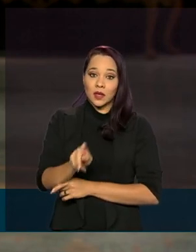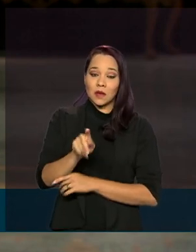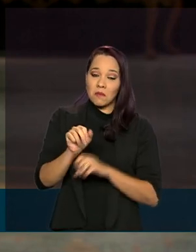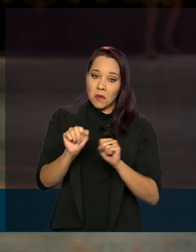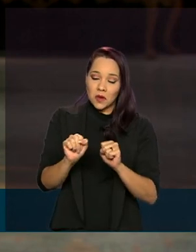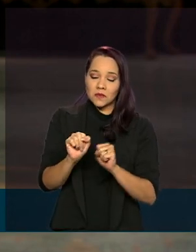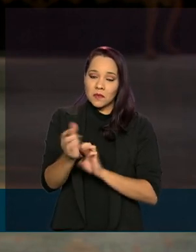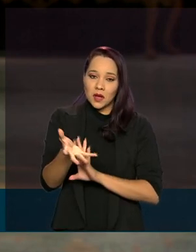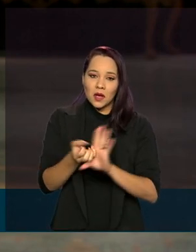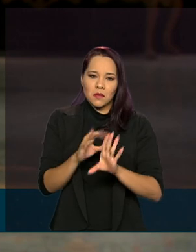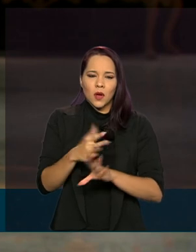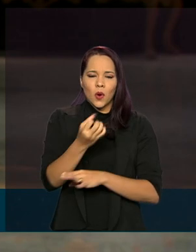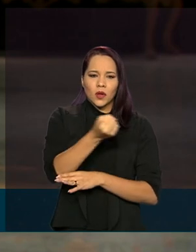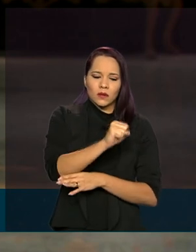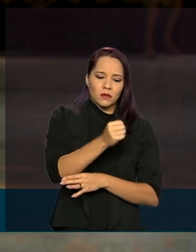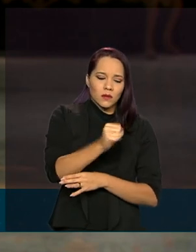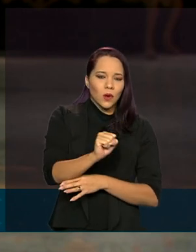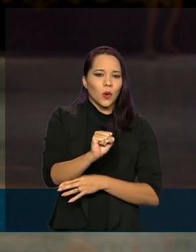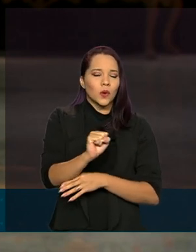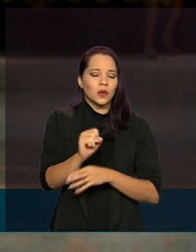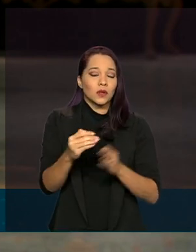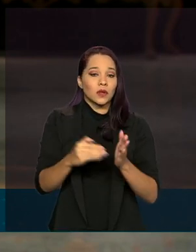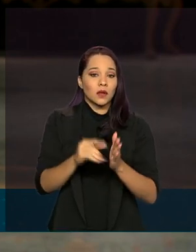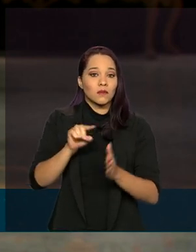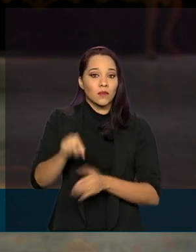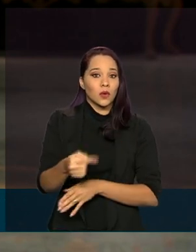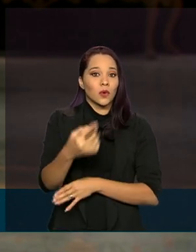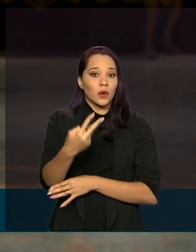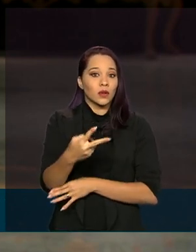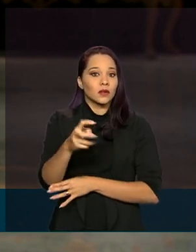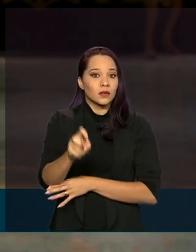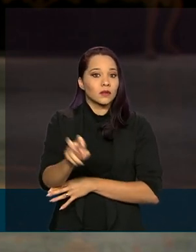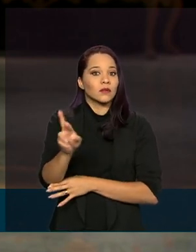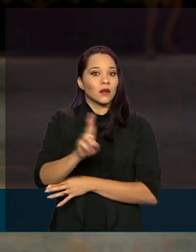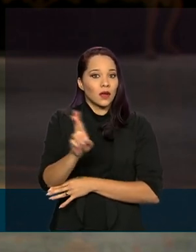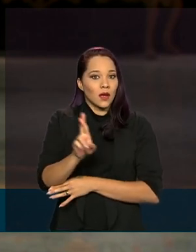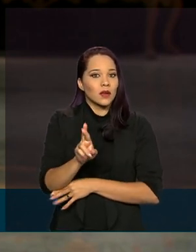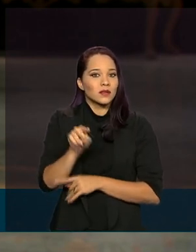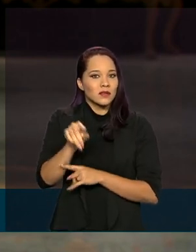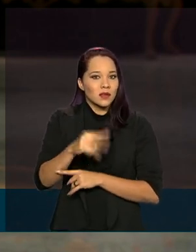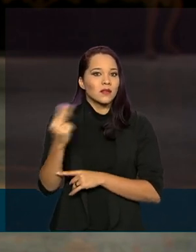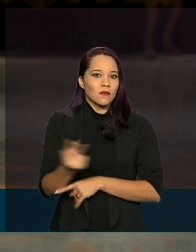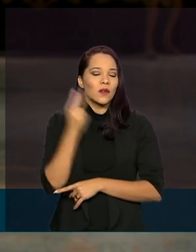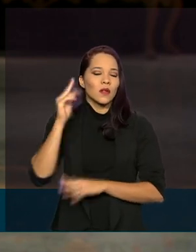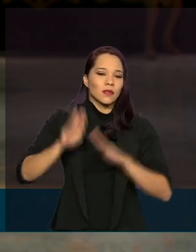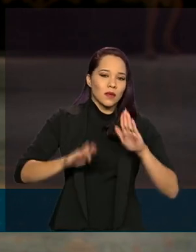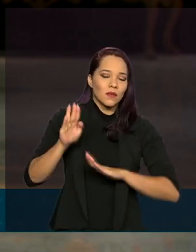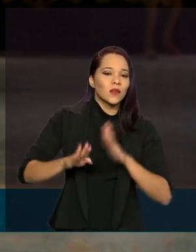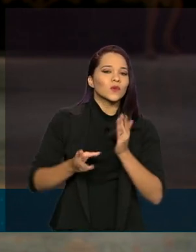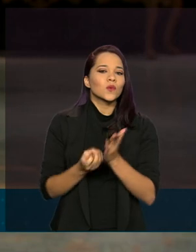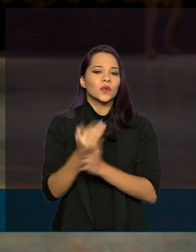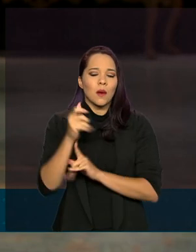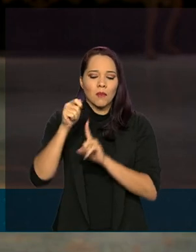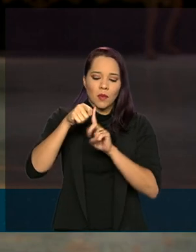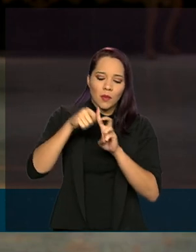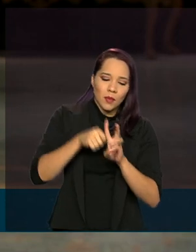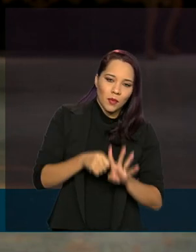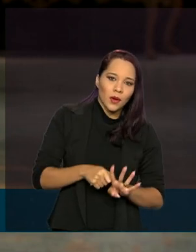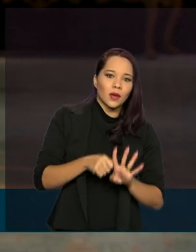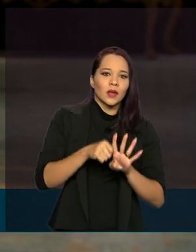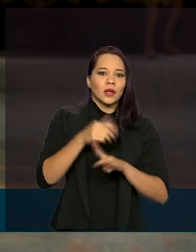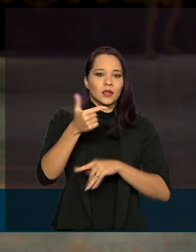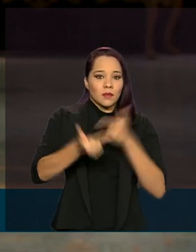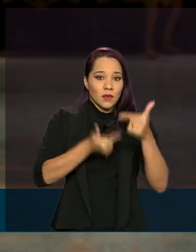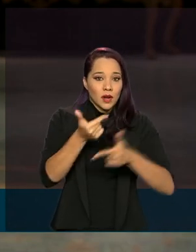receber entre R 88 e R$.045. E esse valor vai depender da quantidade de meses trabalhados